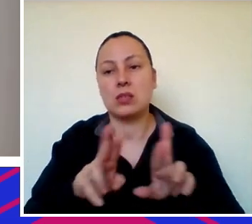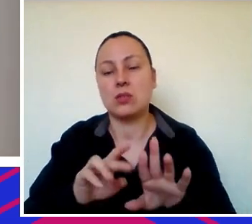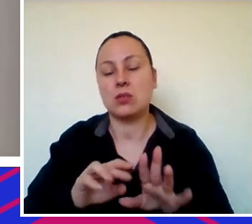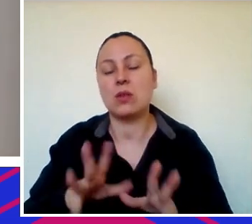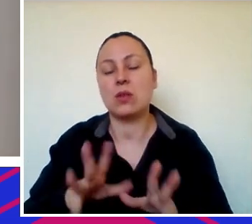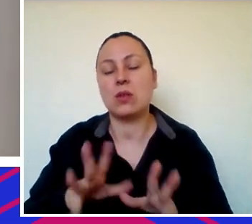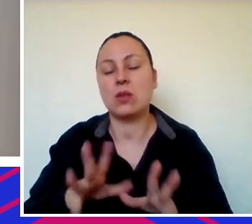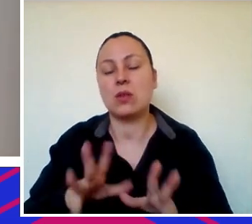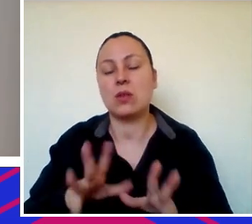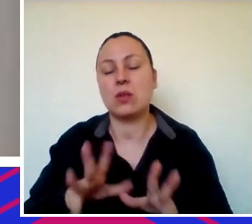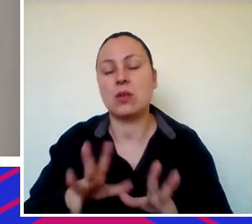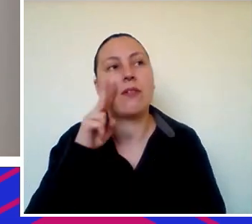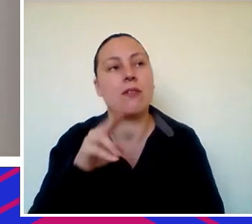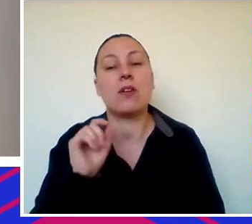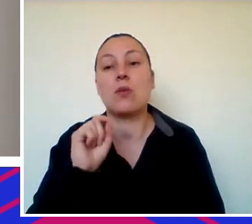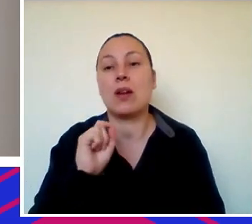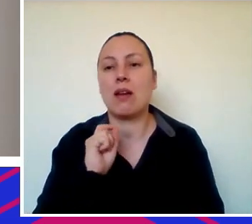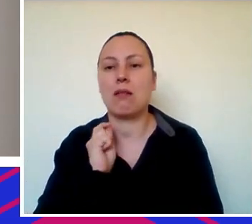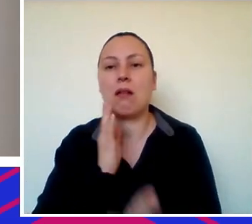que é o match certo para você